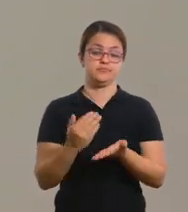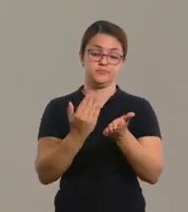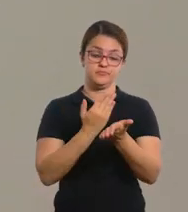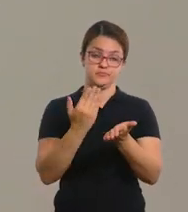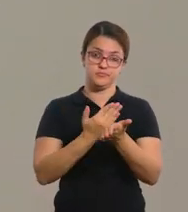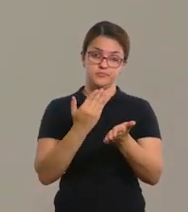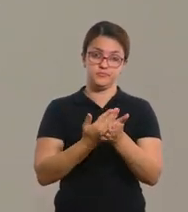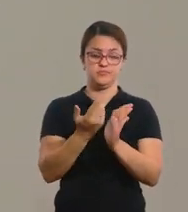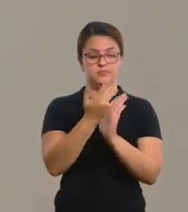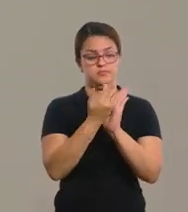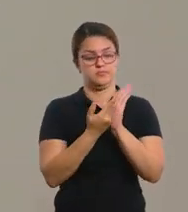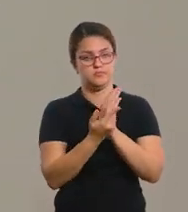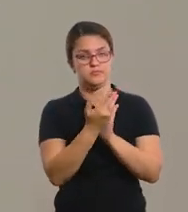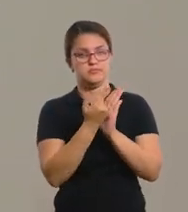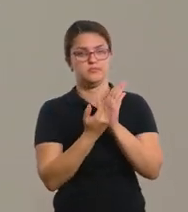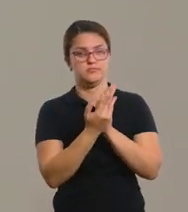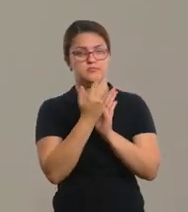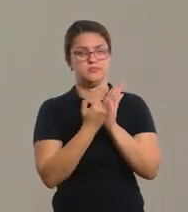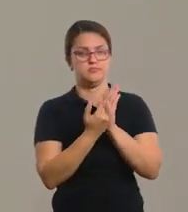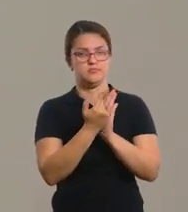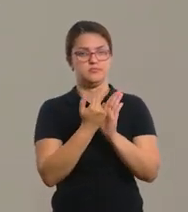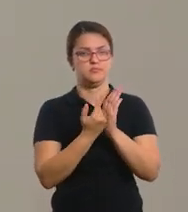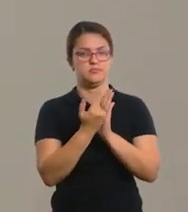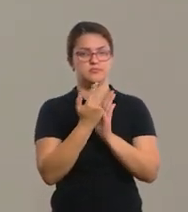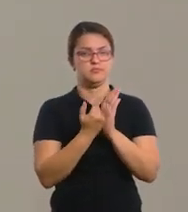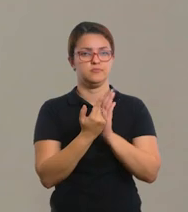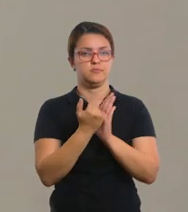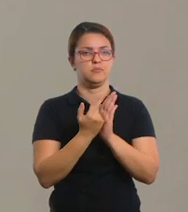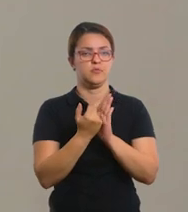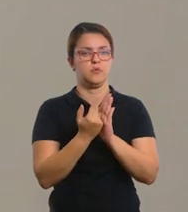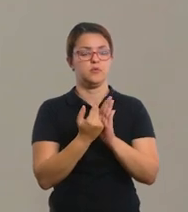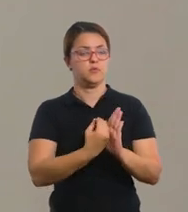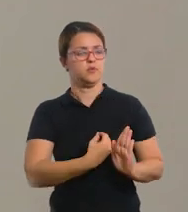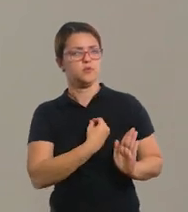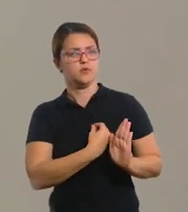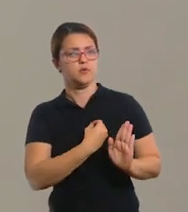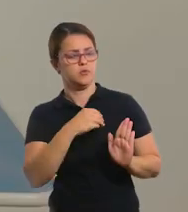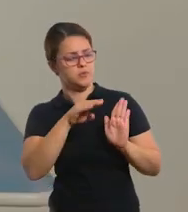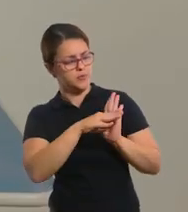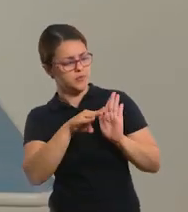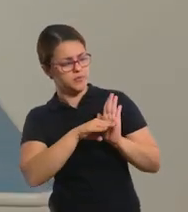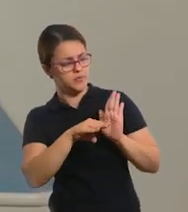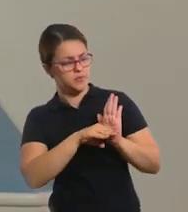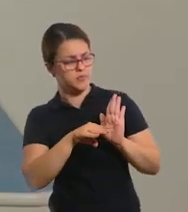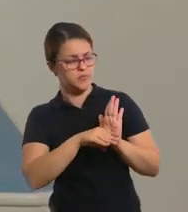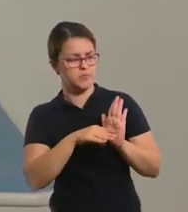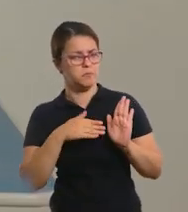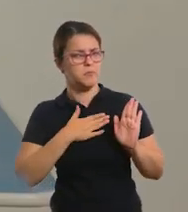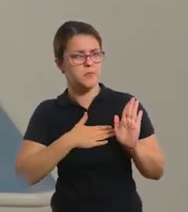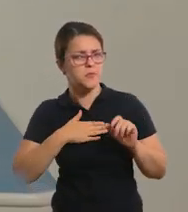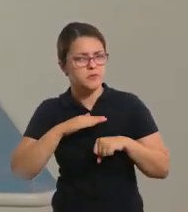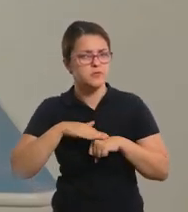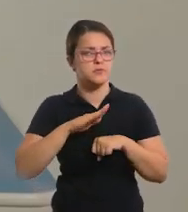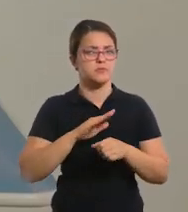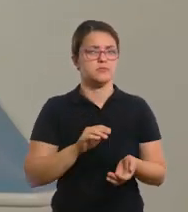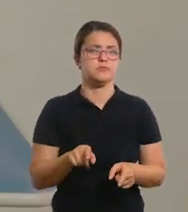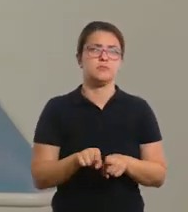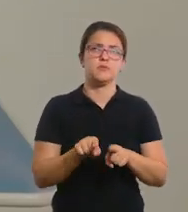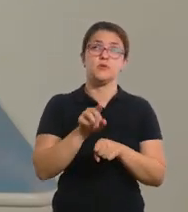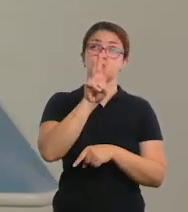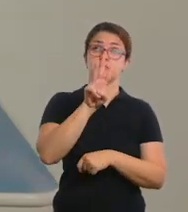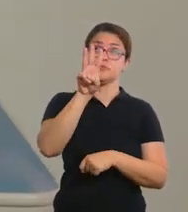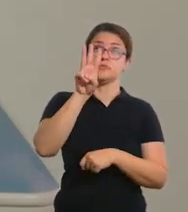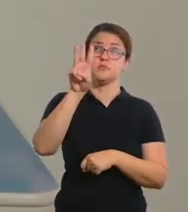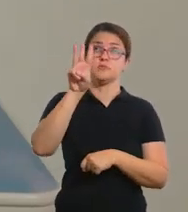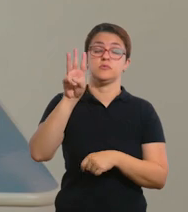irão realizar um desenho da sua parte preferida da sua rotina. E também vão dar uma olhadinha no link que eu